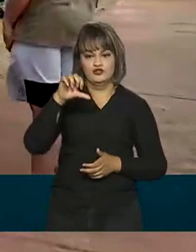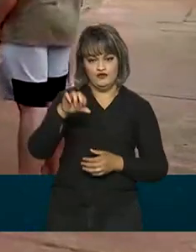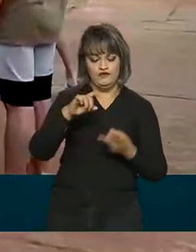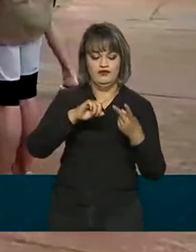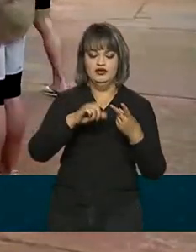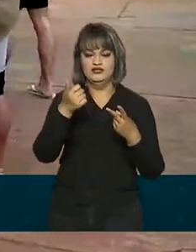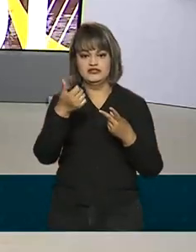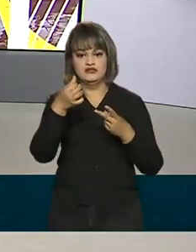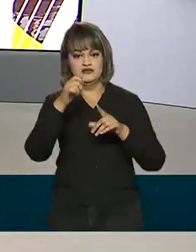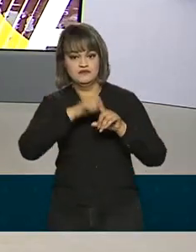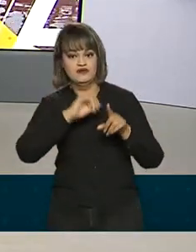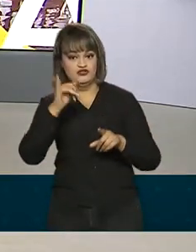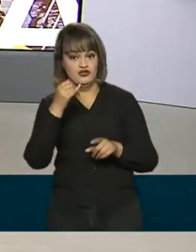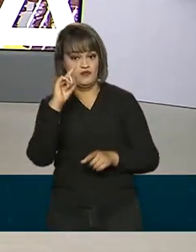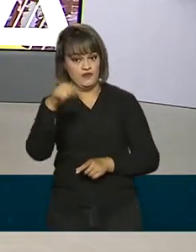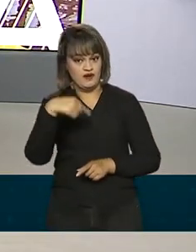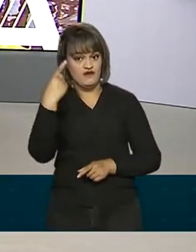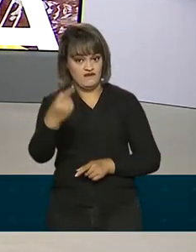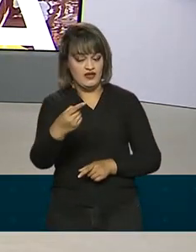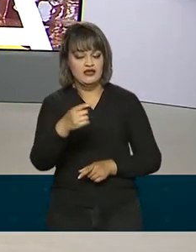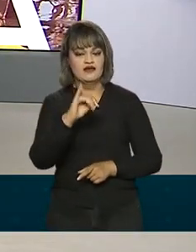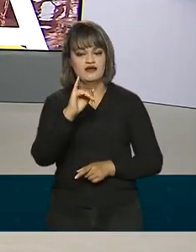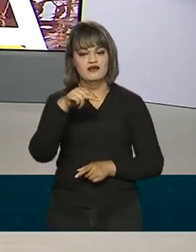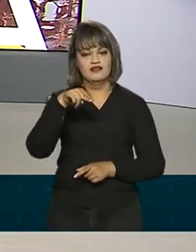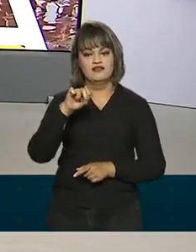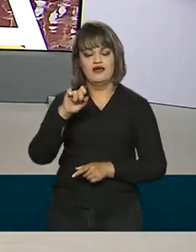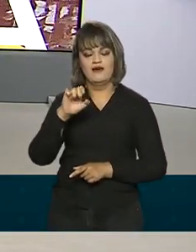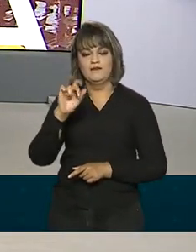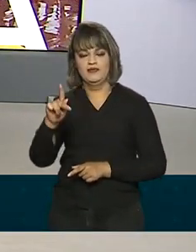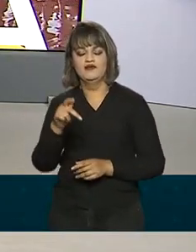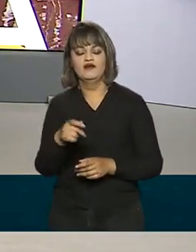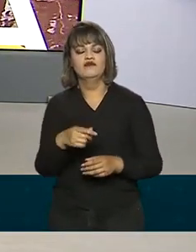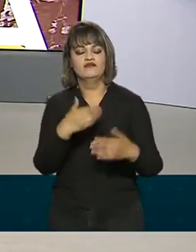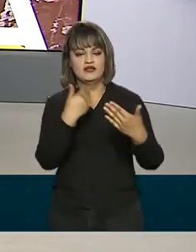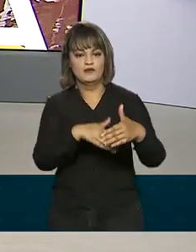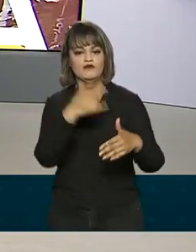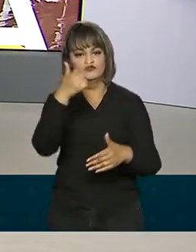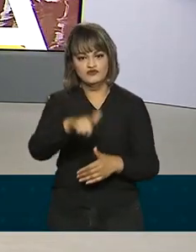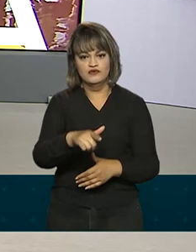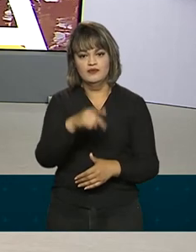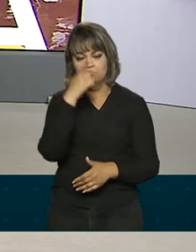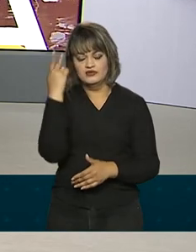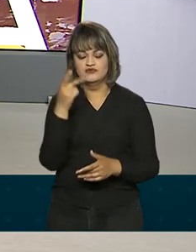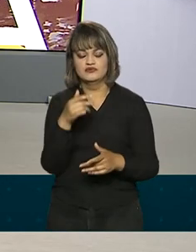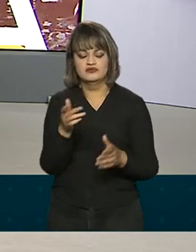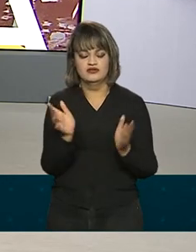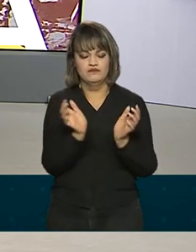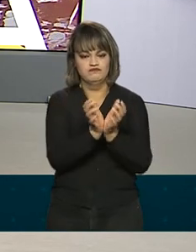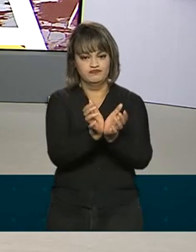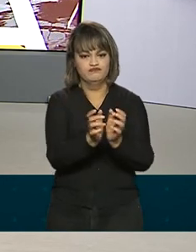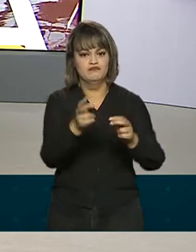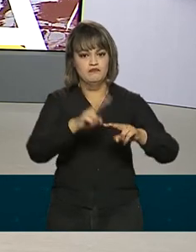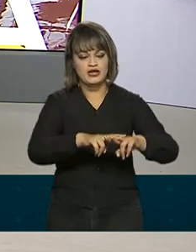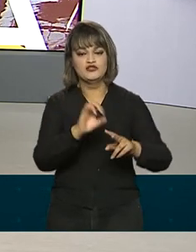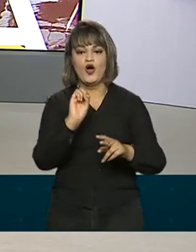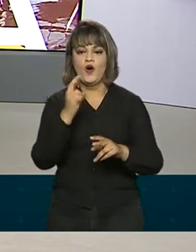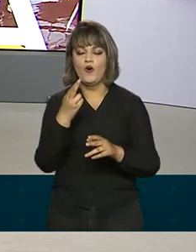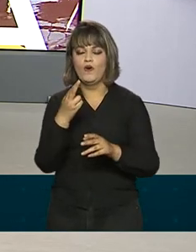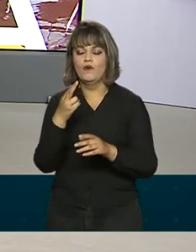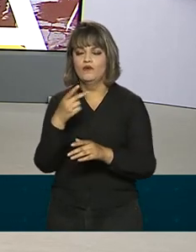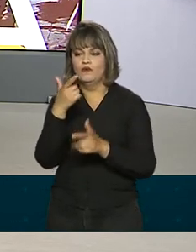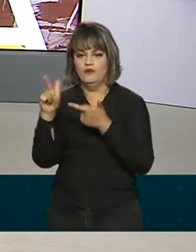e 16 de janeiro do ano que vem, o INEP vai aplicar o exame para pessoas privadas de liberdade ou sob medida sócio